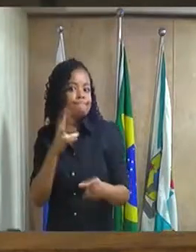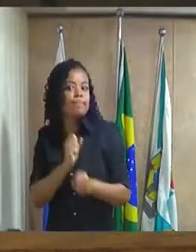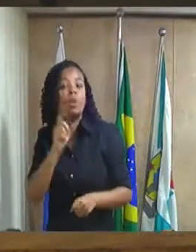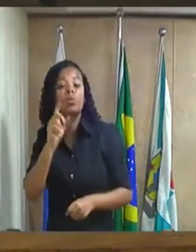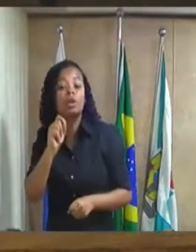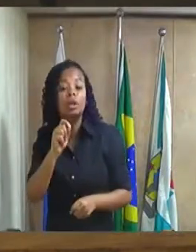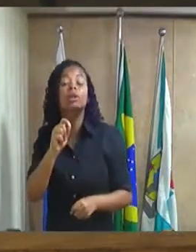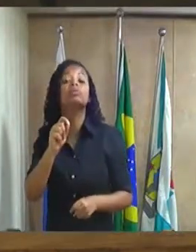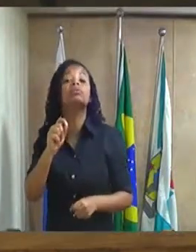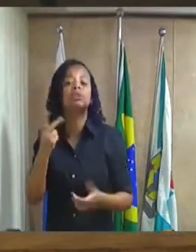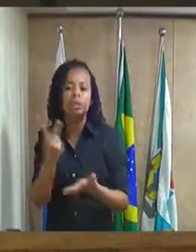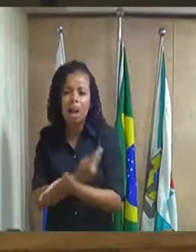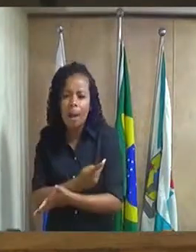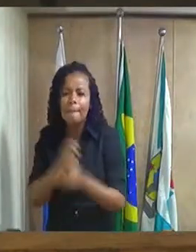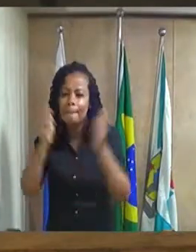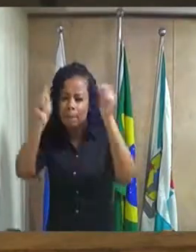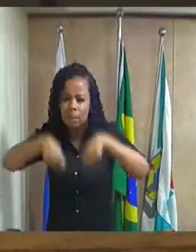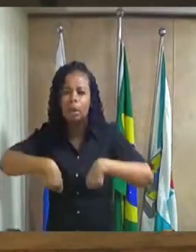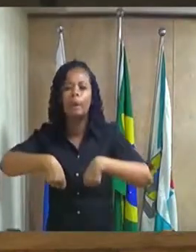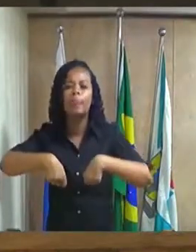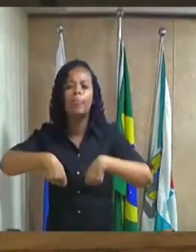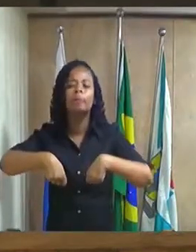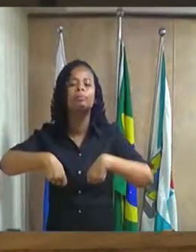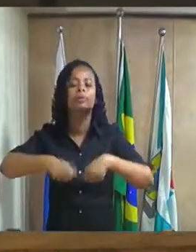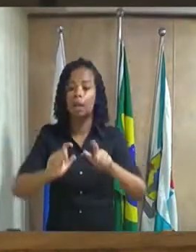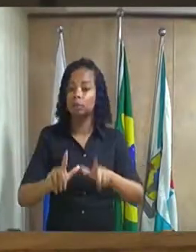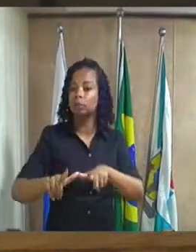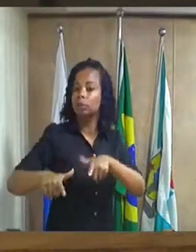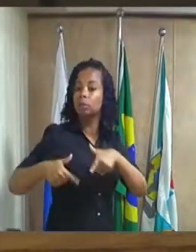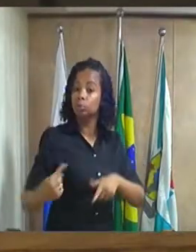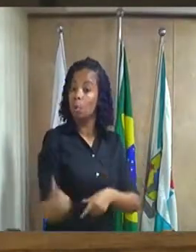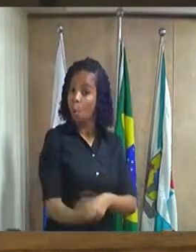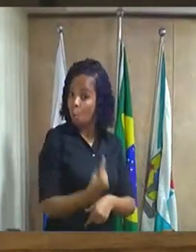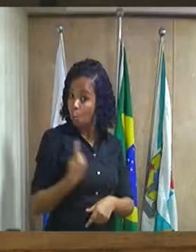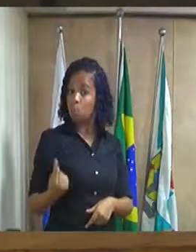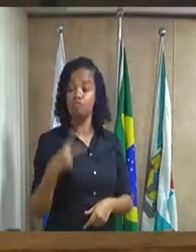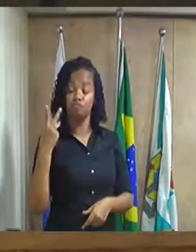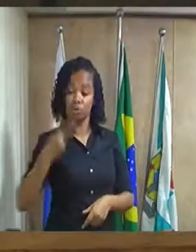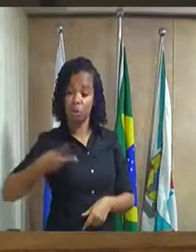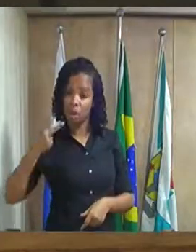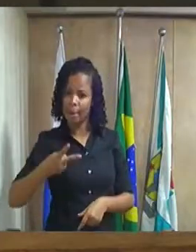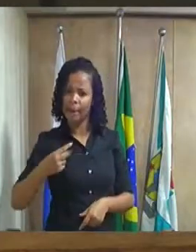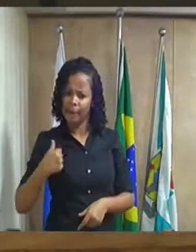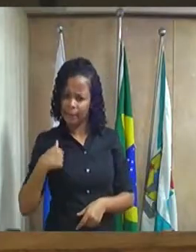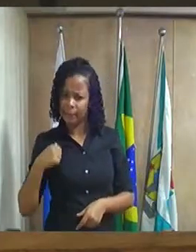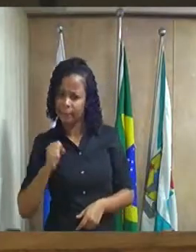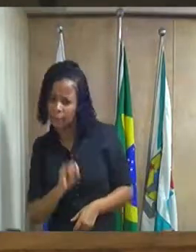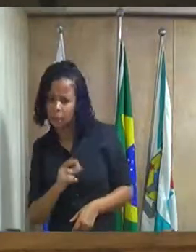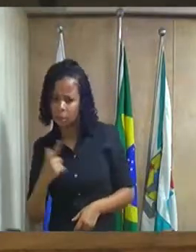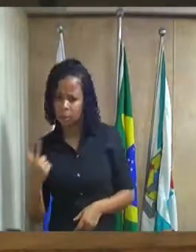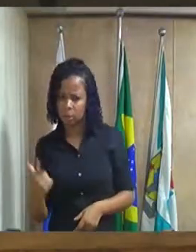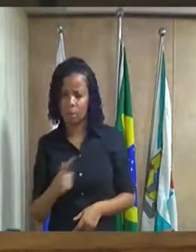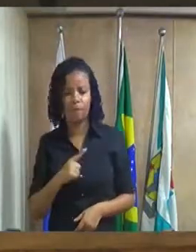tem as nossas possibilidades de atuação e se nós a tivermos como